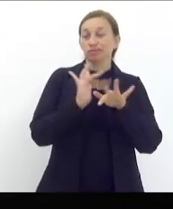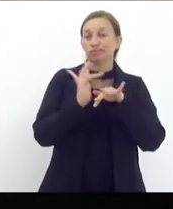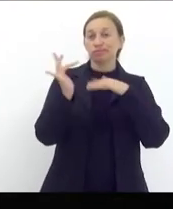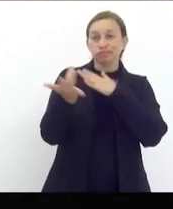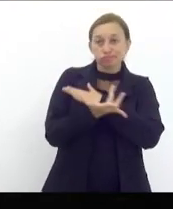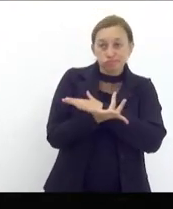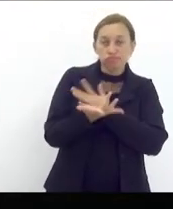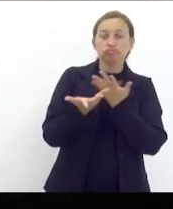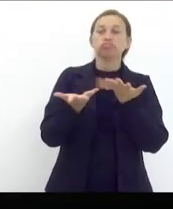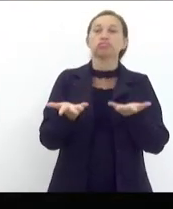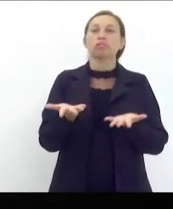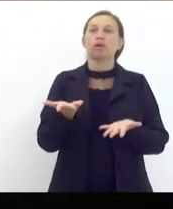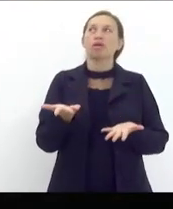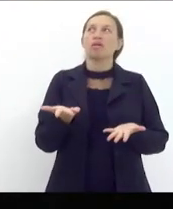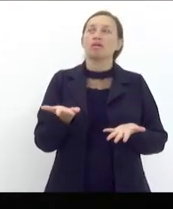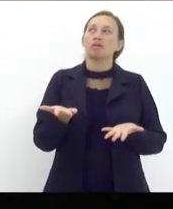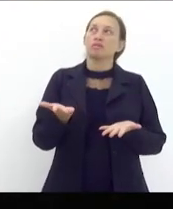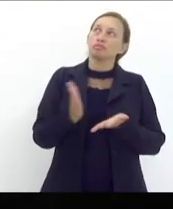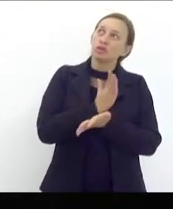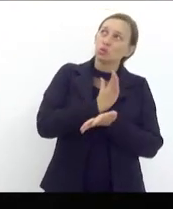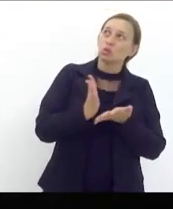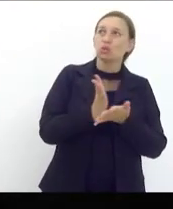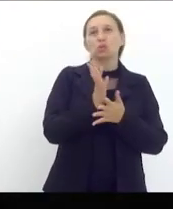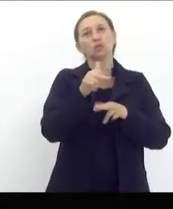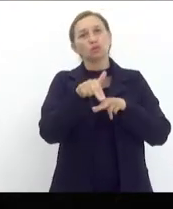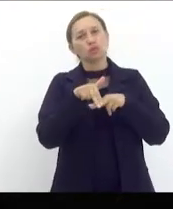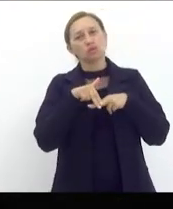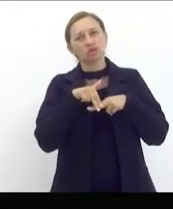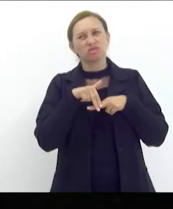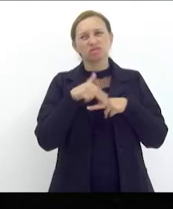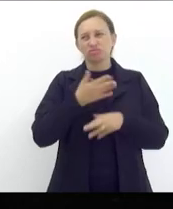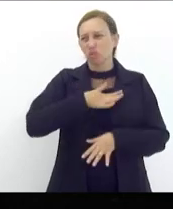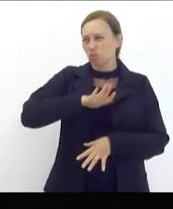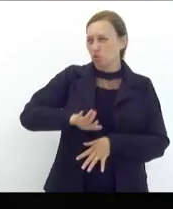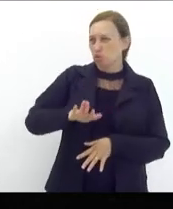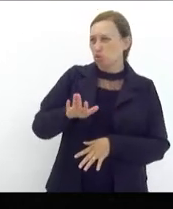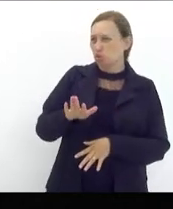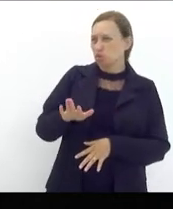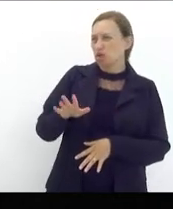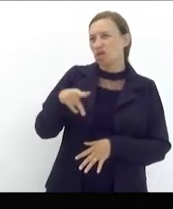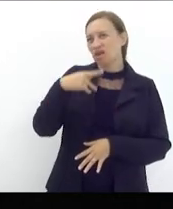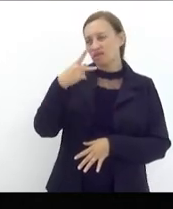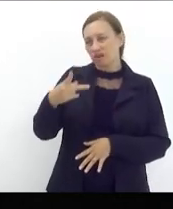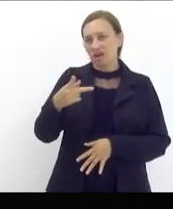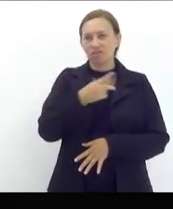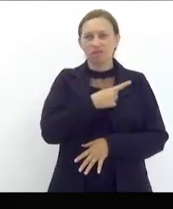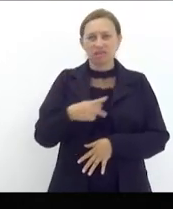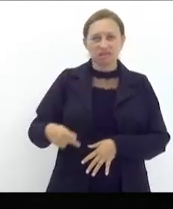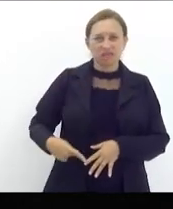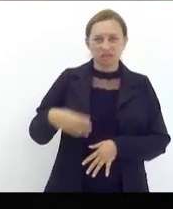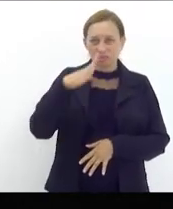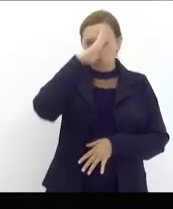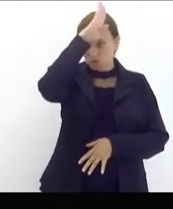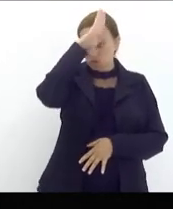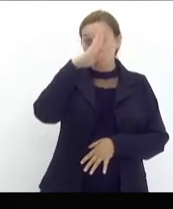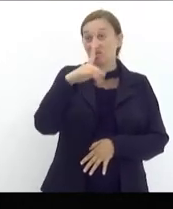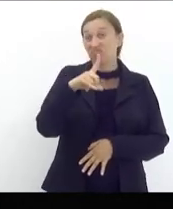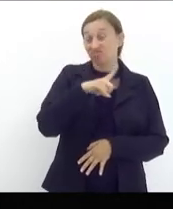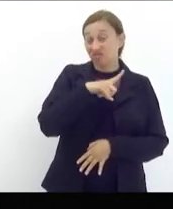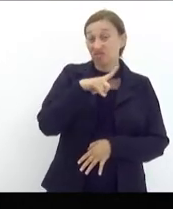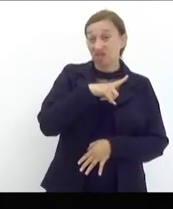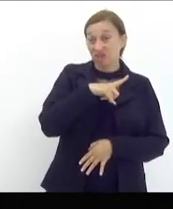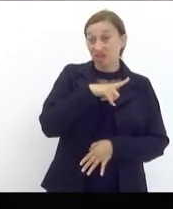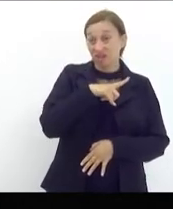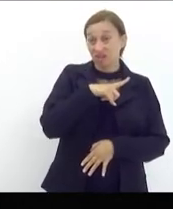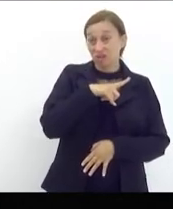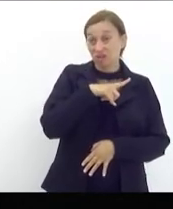que por ventura por algum motivo não gostaram de alguma fala do presidente Bolsonaro e que tiveram a